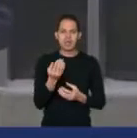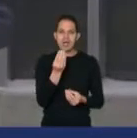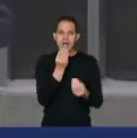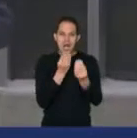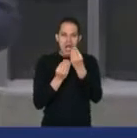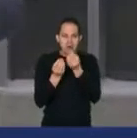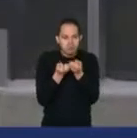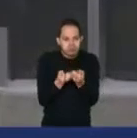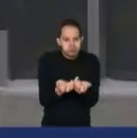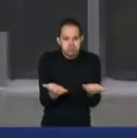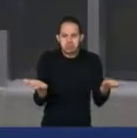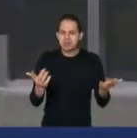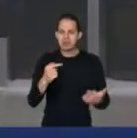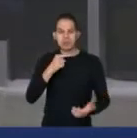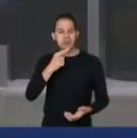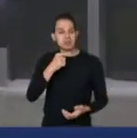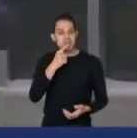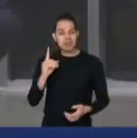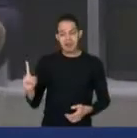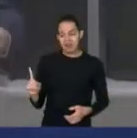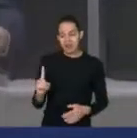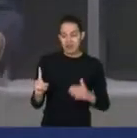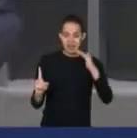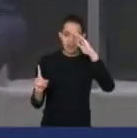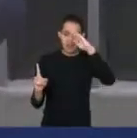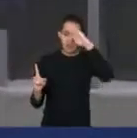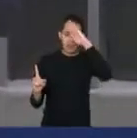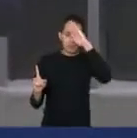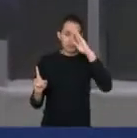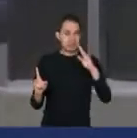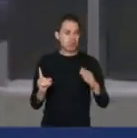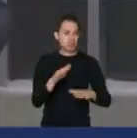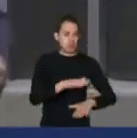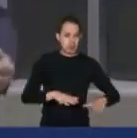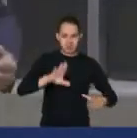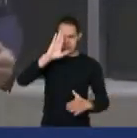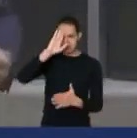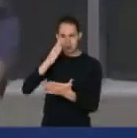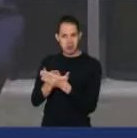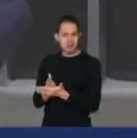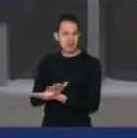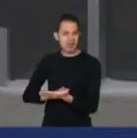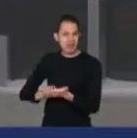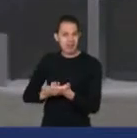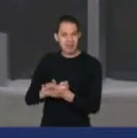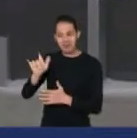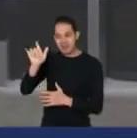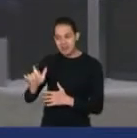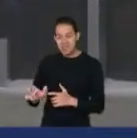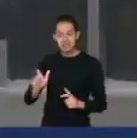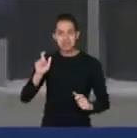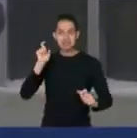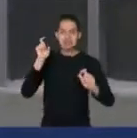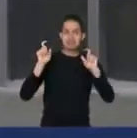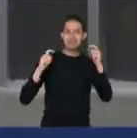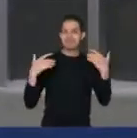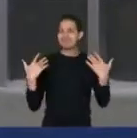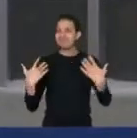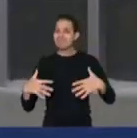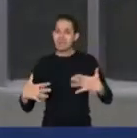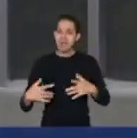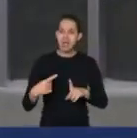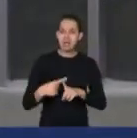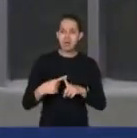do povo, ele está em completo descrédito e em desespero, porque apesar de todas as